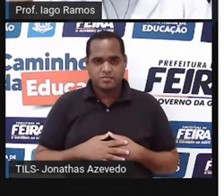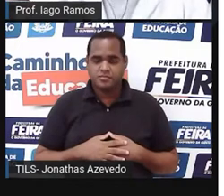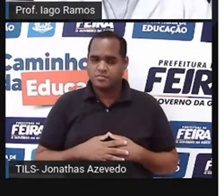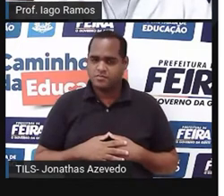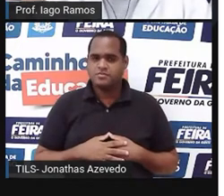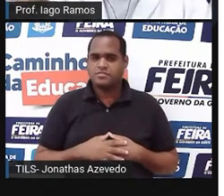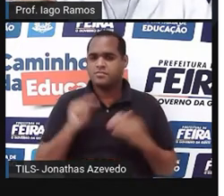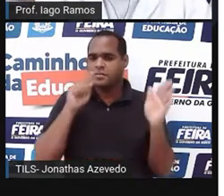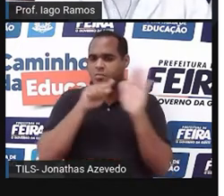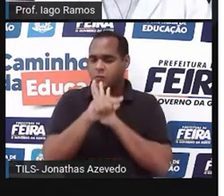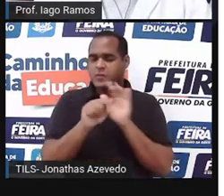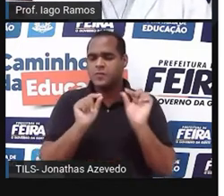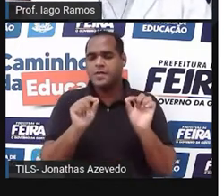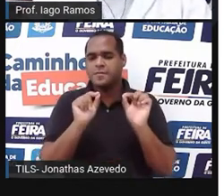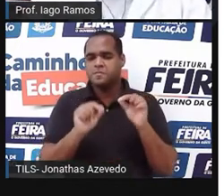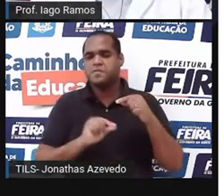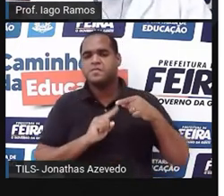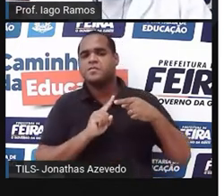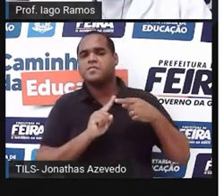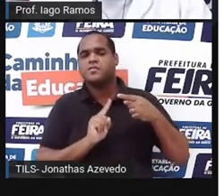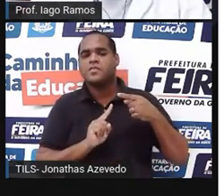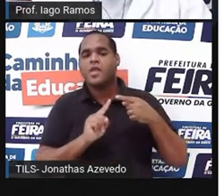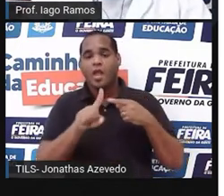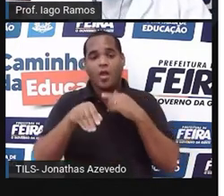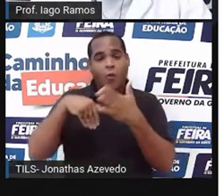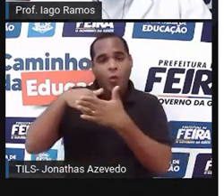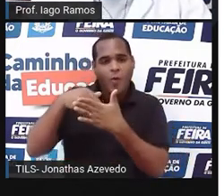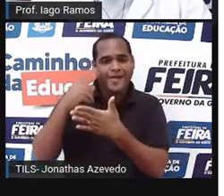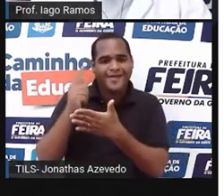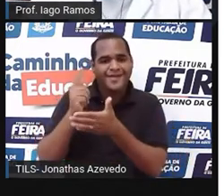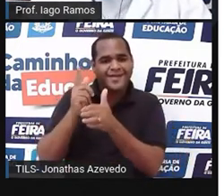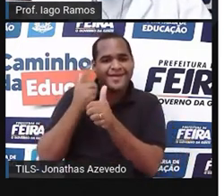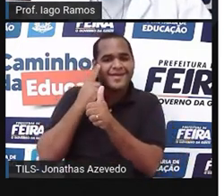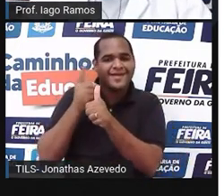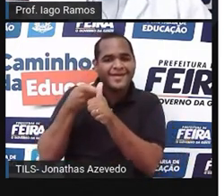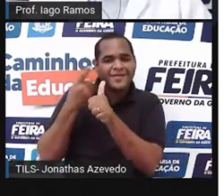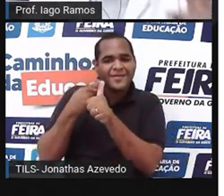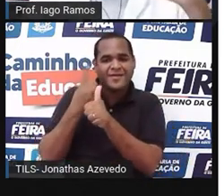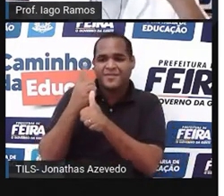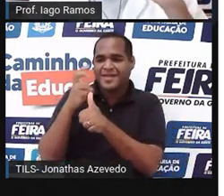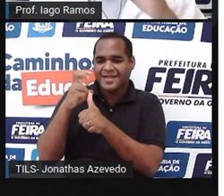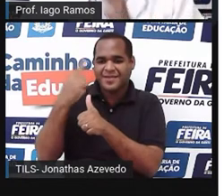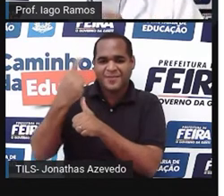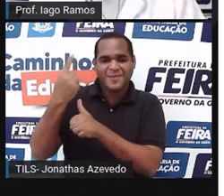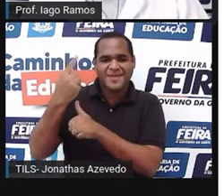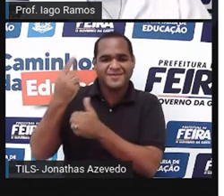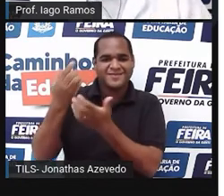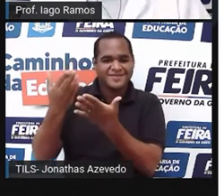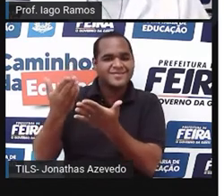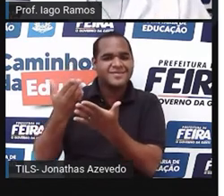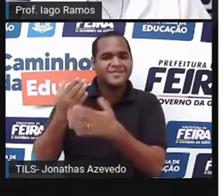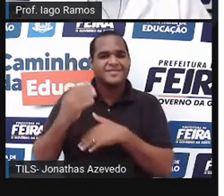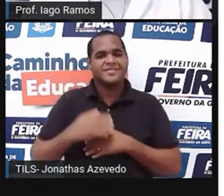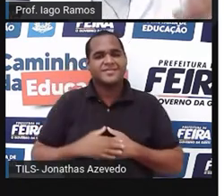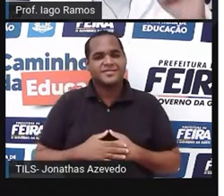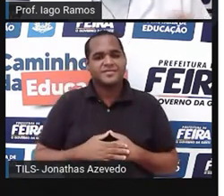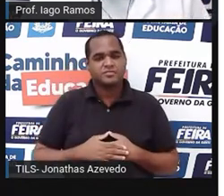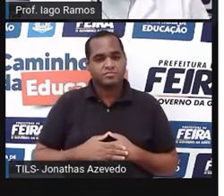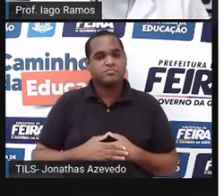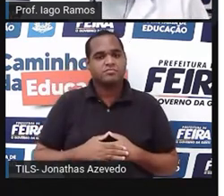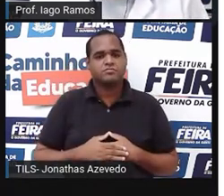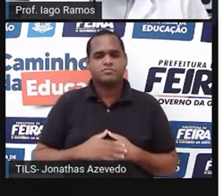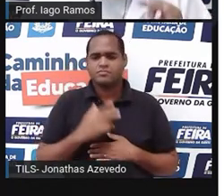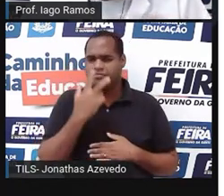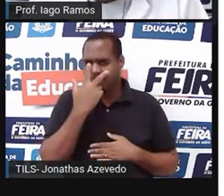primeira pergunta é se um gol é feito aos 15 minutos do primeiro tempo, é